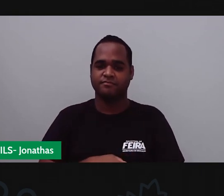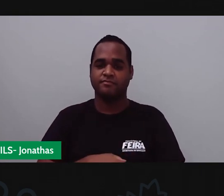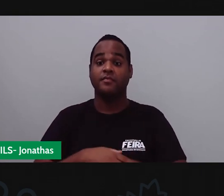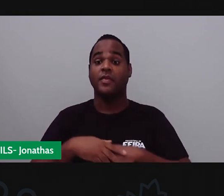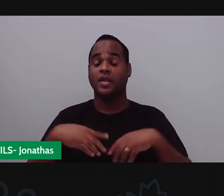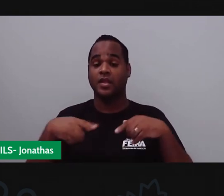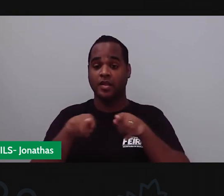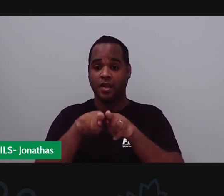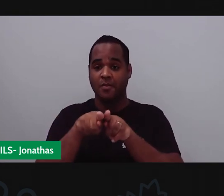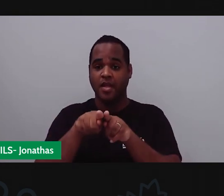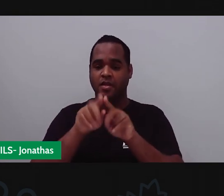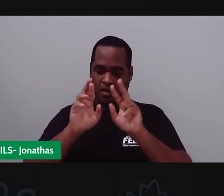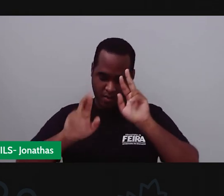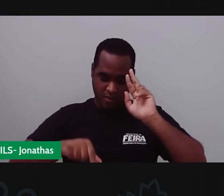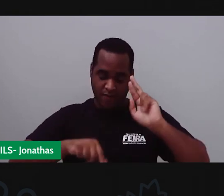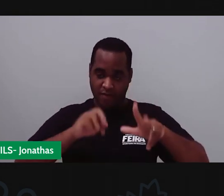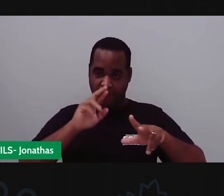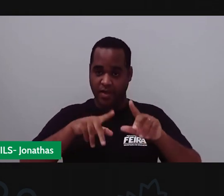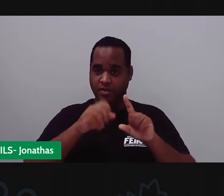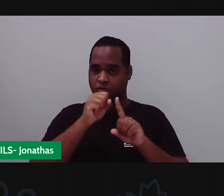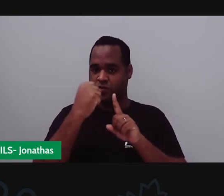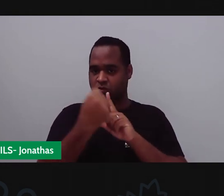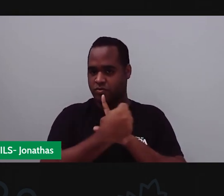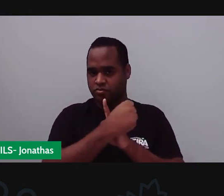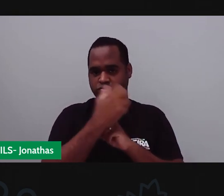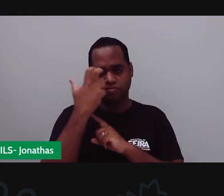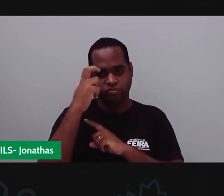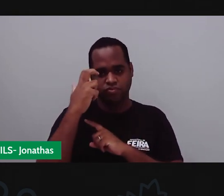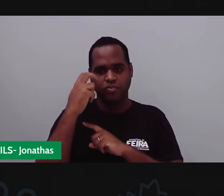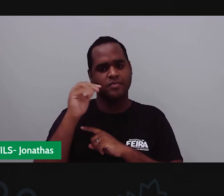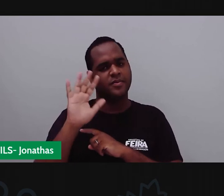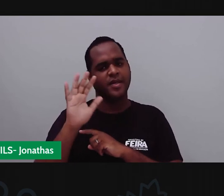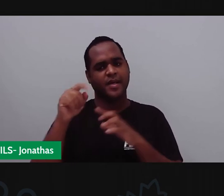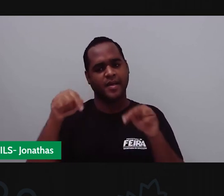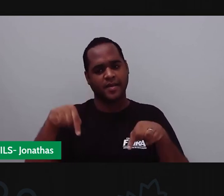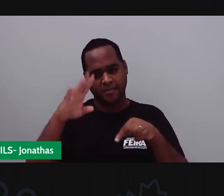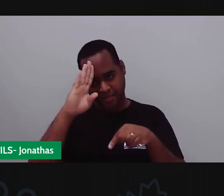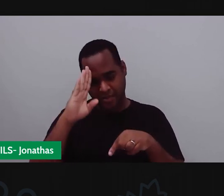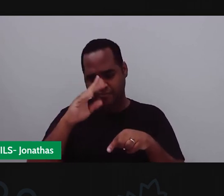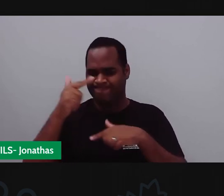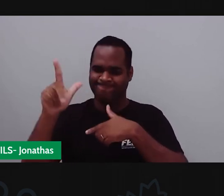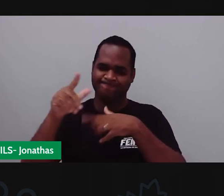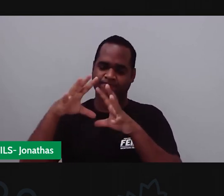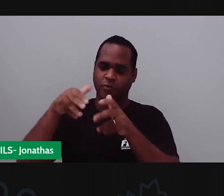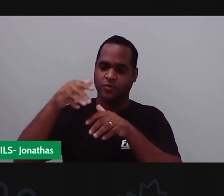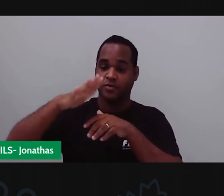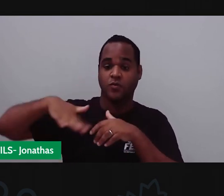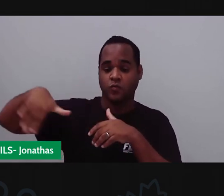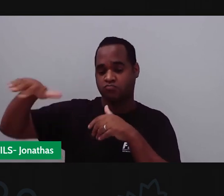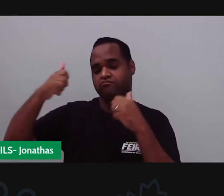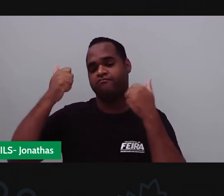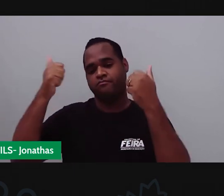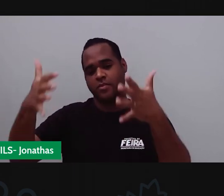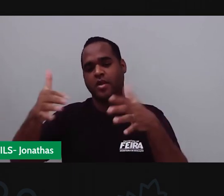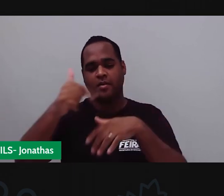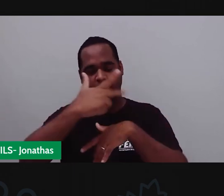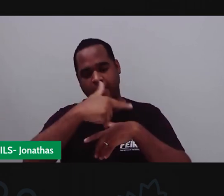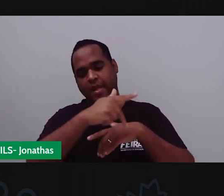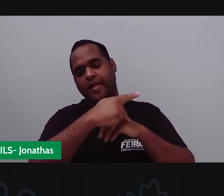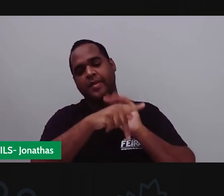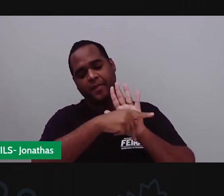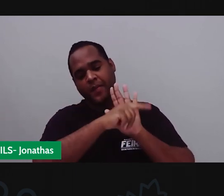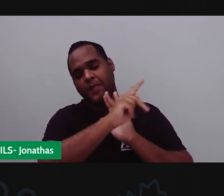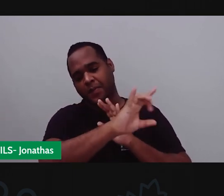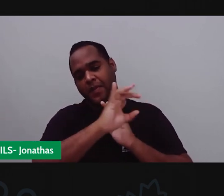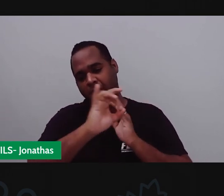diferença socioculturais não está só no Brasil, está no mundo, fora do país, em cada país a gente vai ver